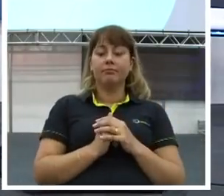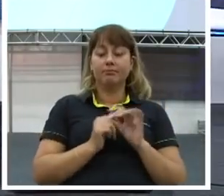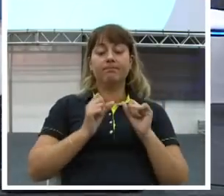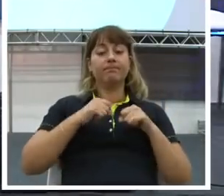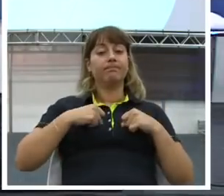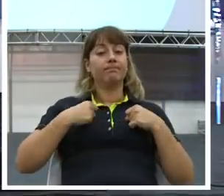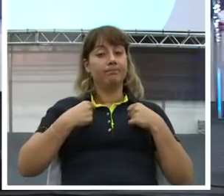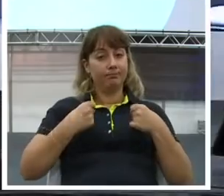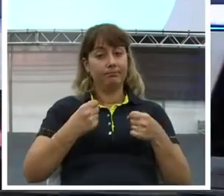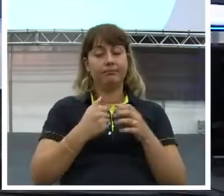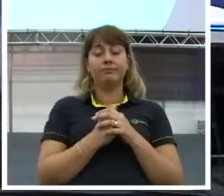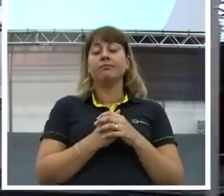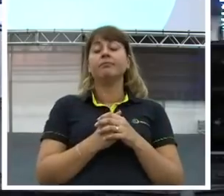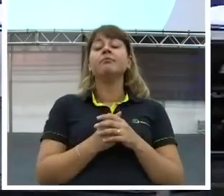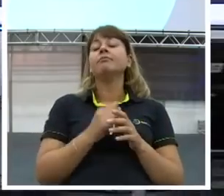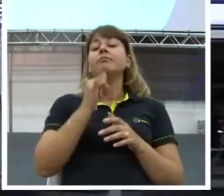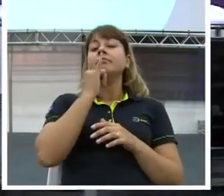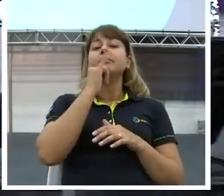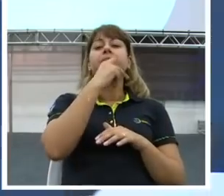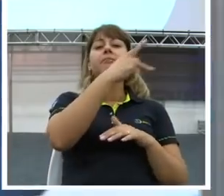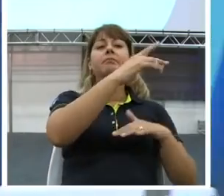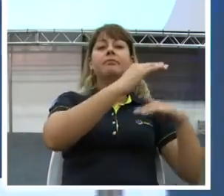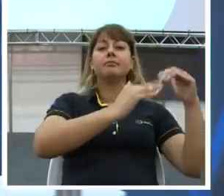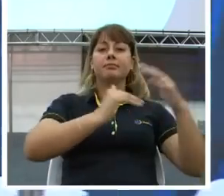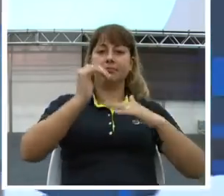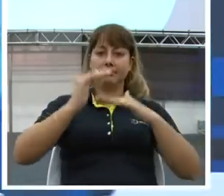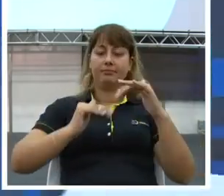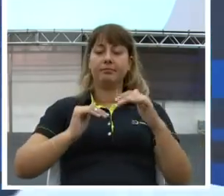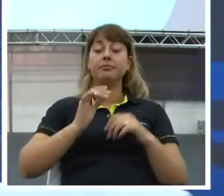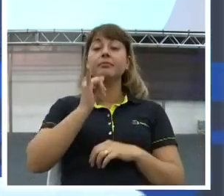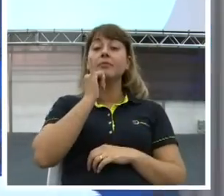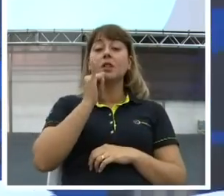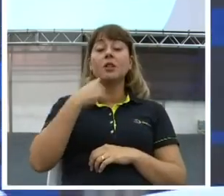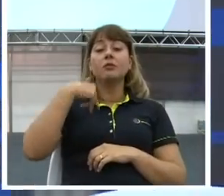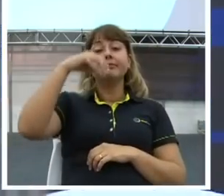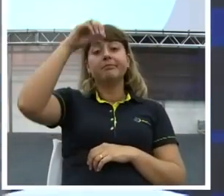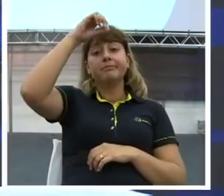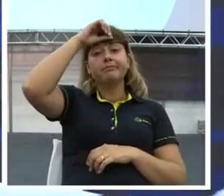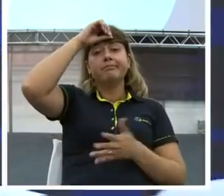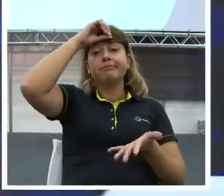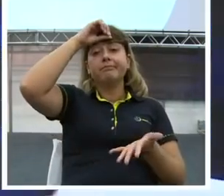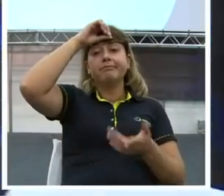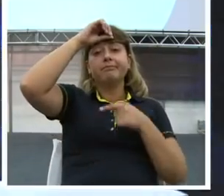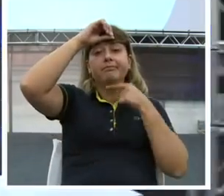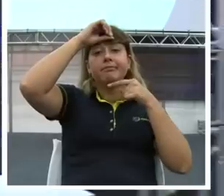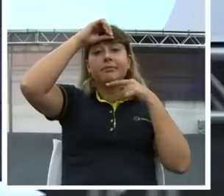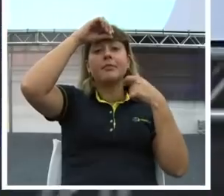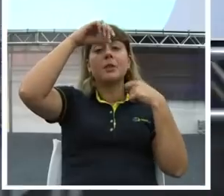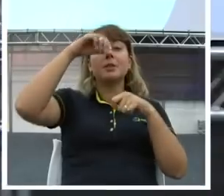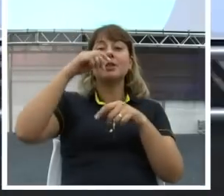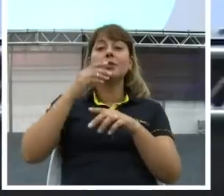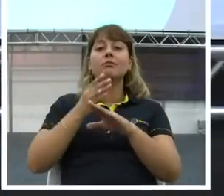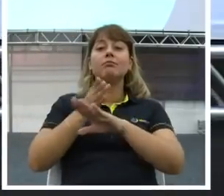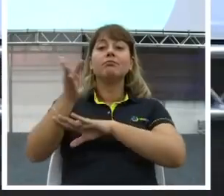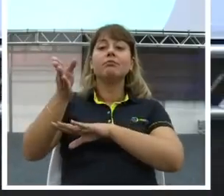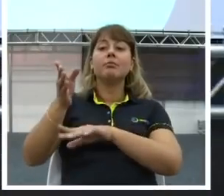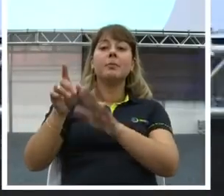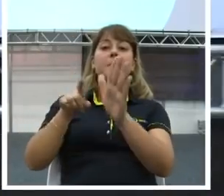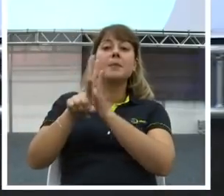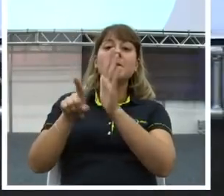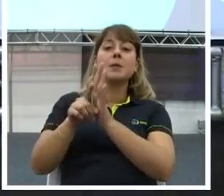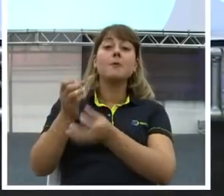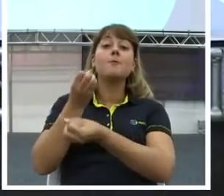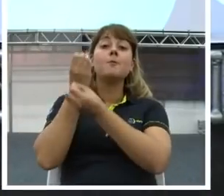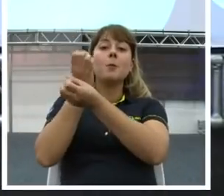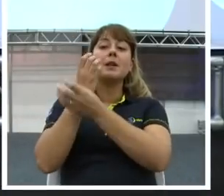Através da sua capacidade. Então, vamos lá. Primeira coisa, você tem que buscar informação. Buscar informação com quem? Com quem já atingiu